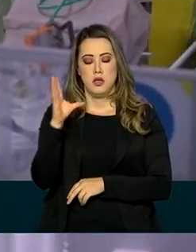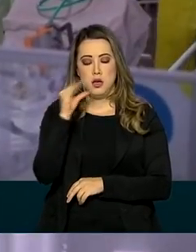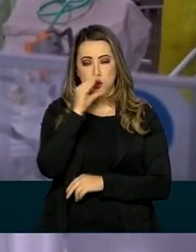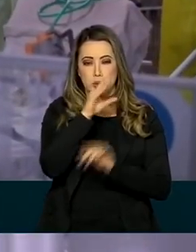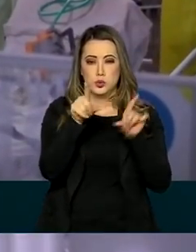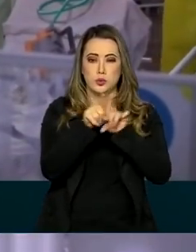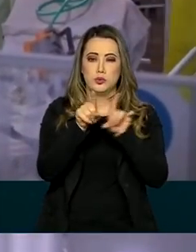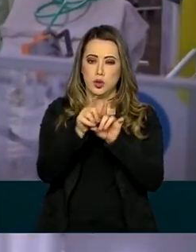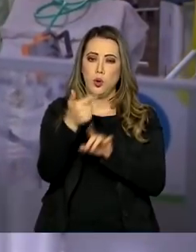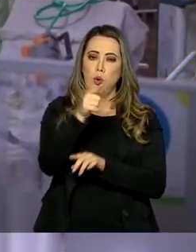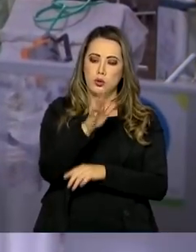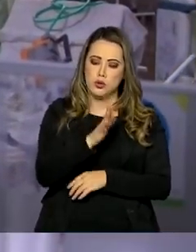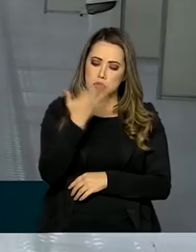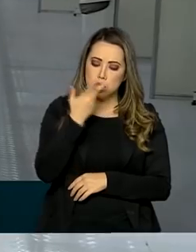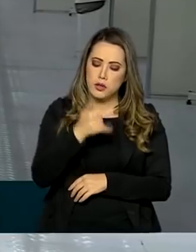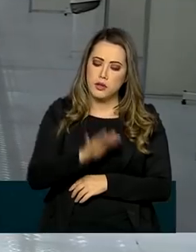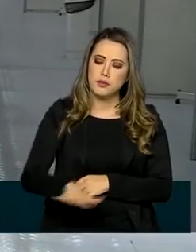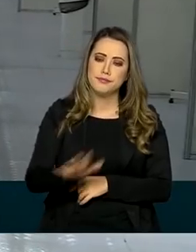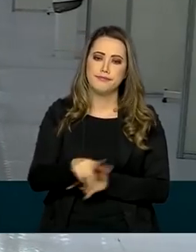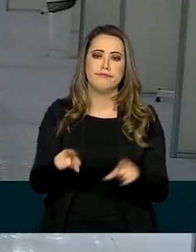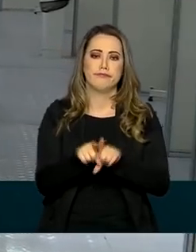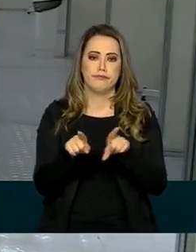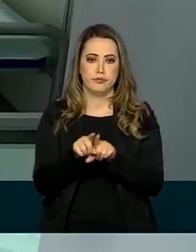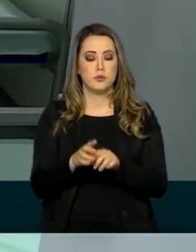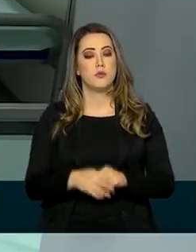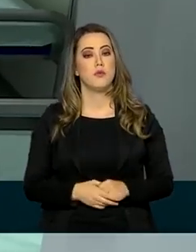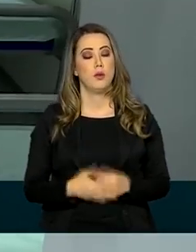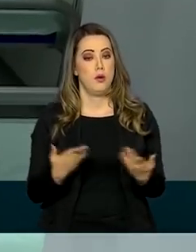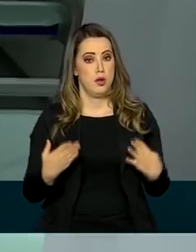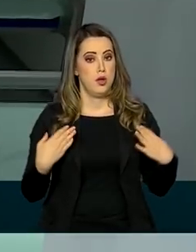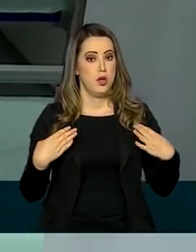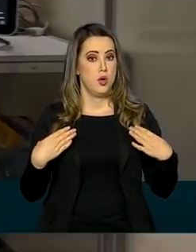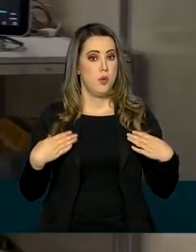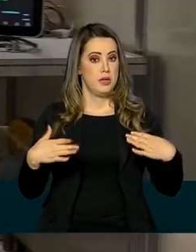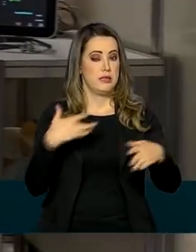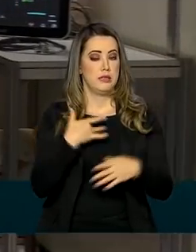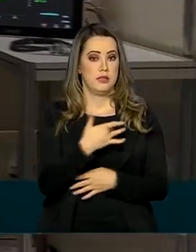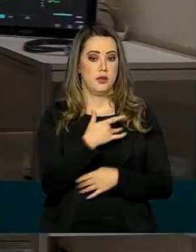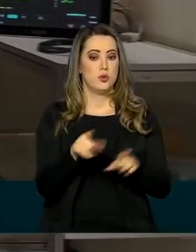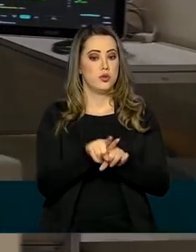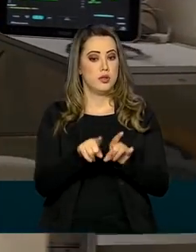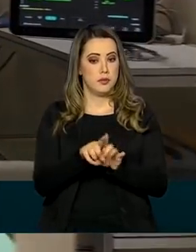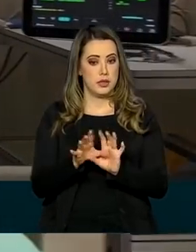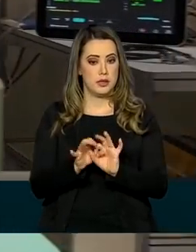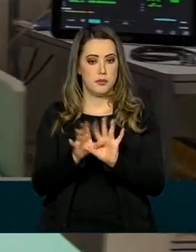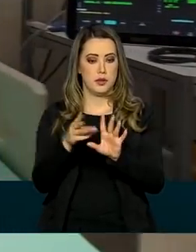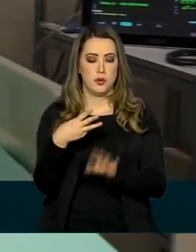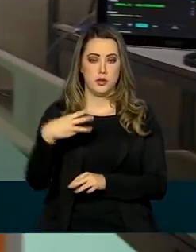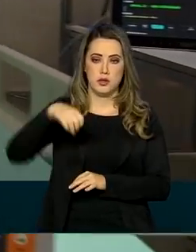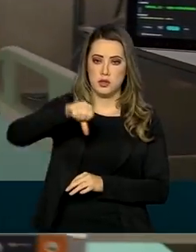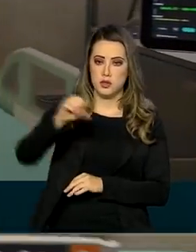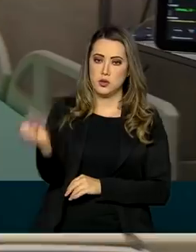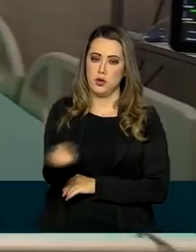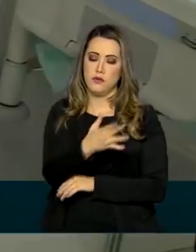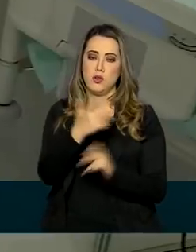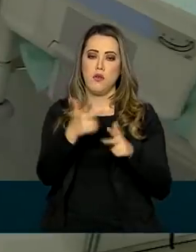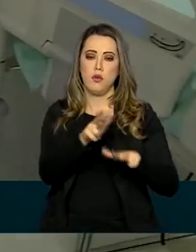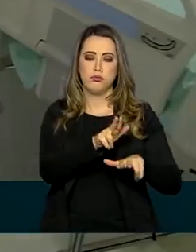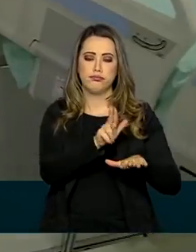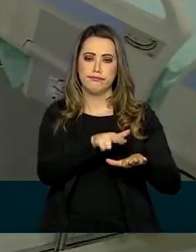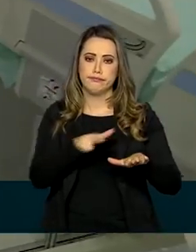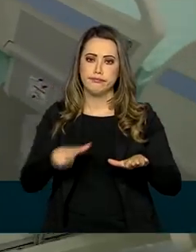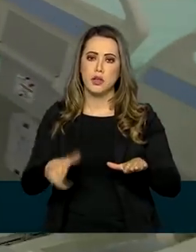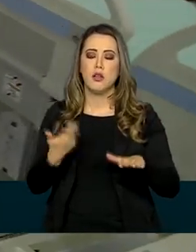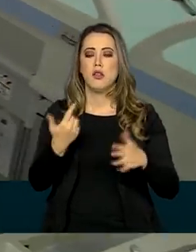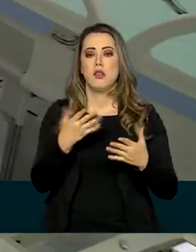cidades, incluindo a capital. O Ministério da Saúde também autorizou 39 novos leitos de UTI exclusivos